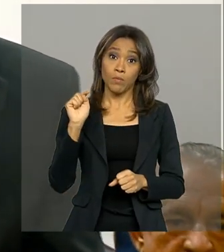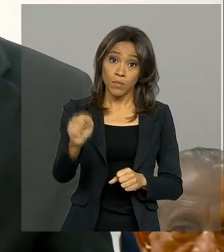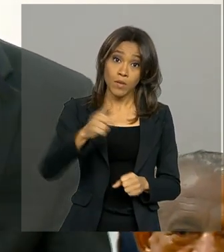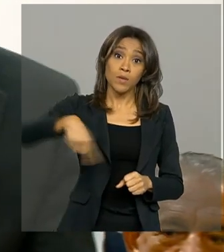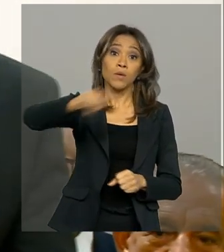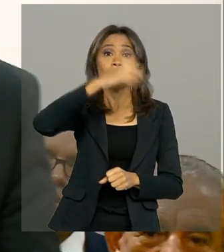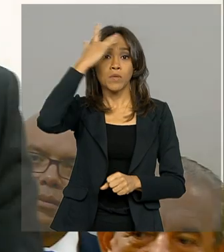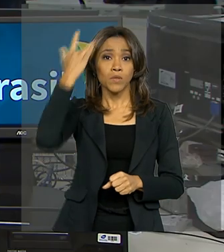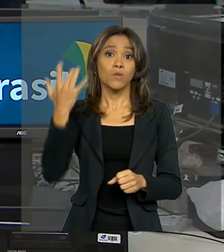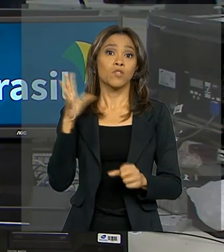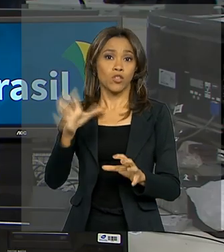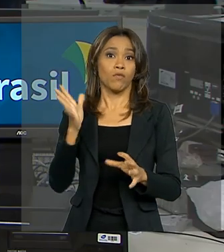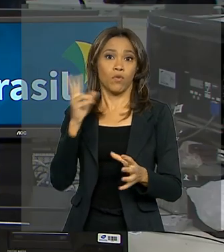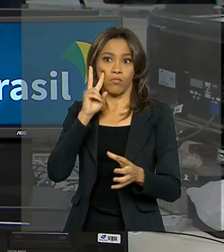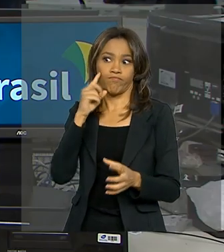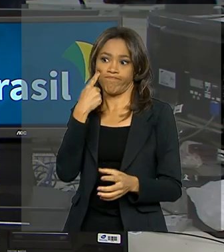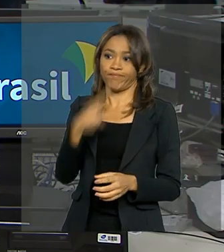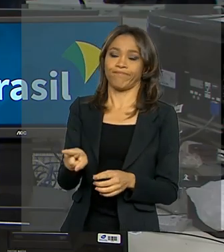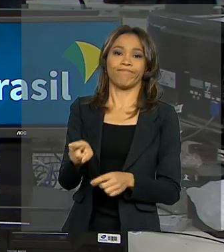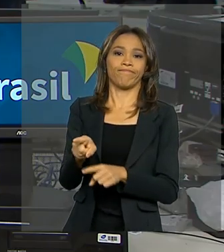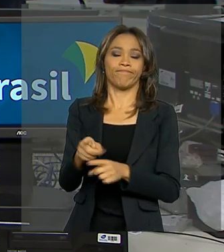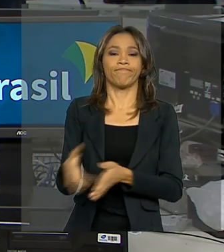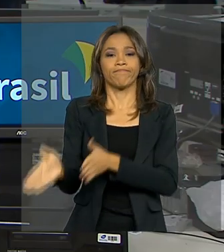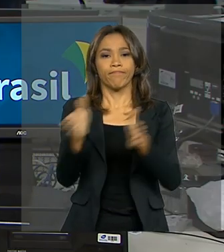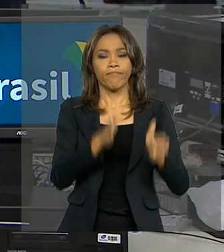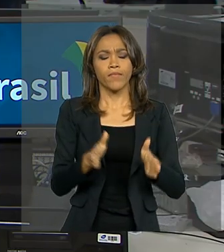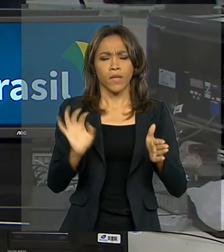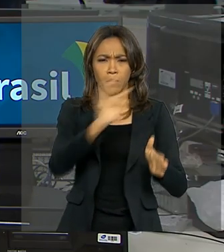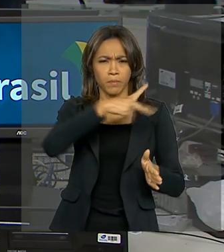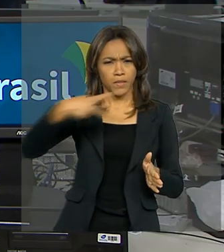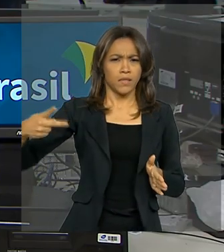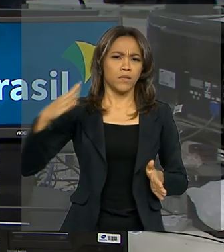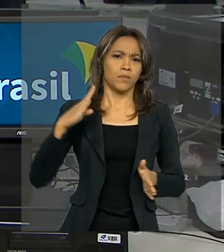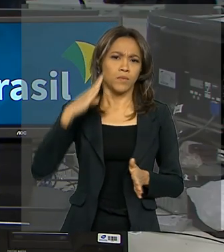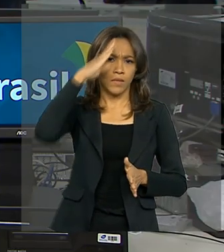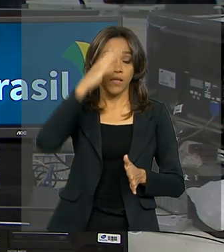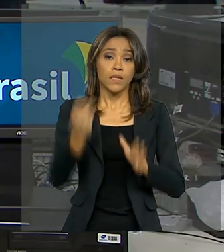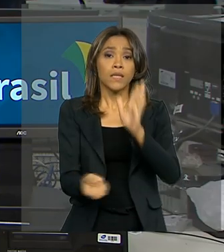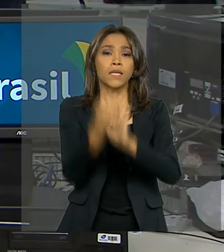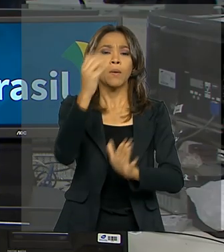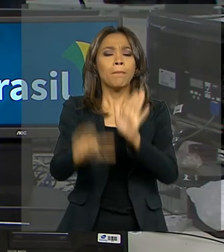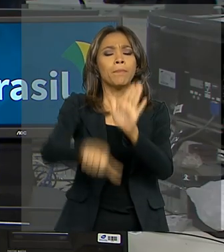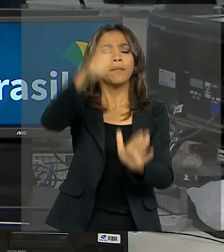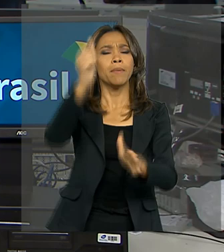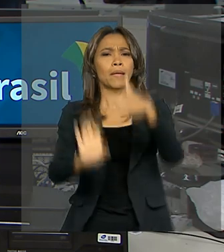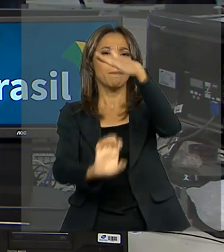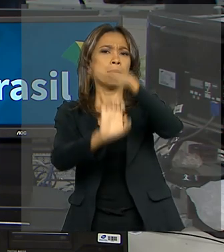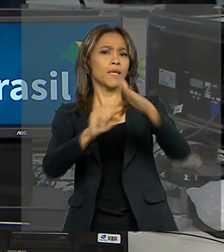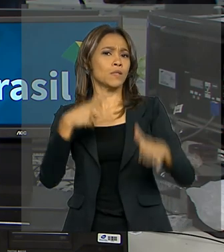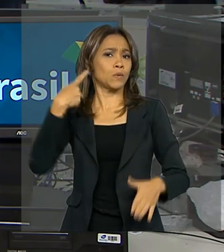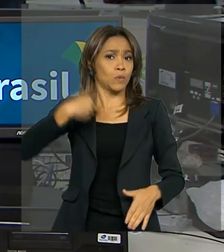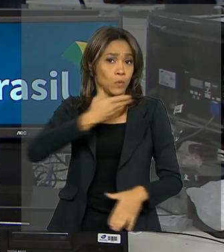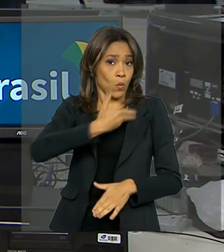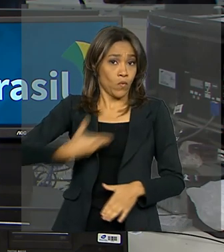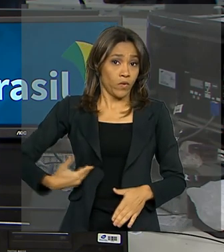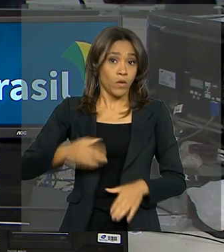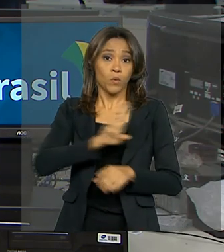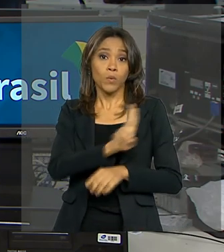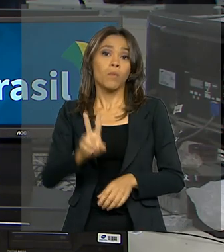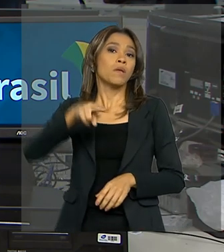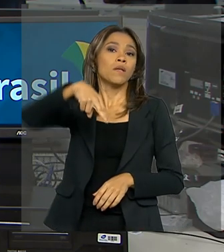foram abordadas. O presidente Jair Bolsonaro criou a primeira estatal de seu governo, a Nave Brasil